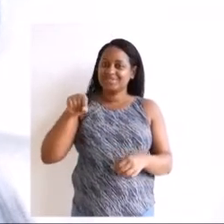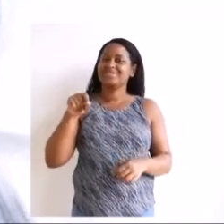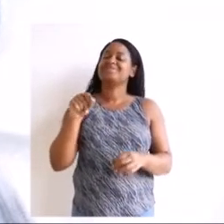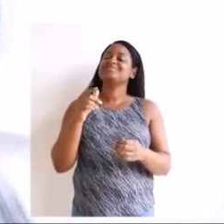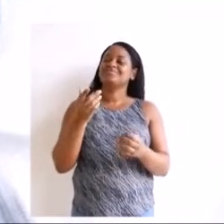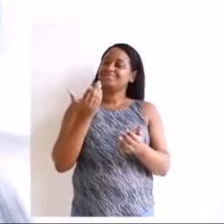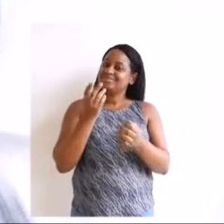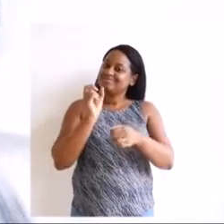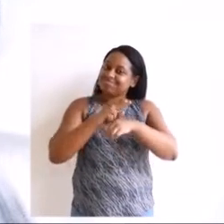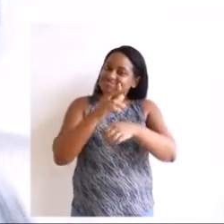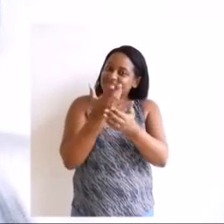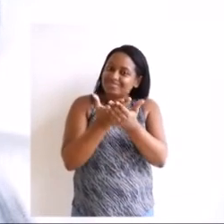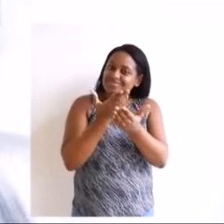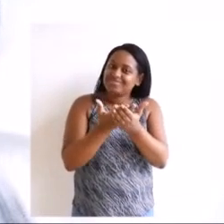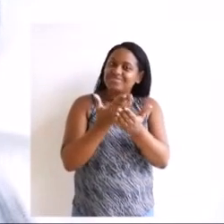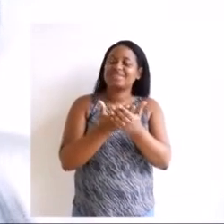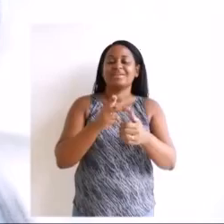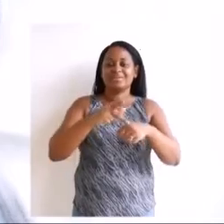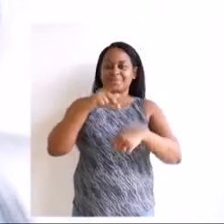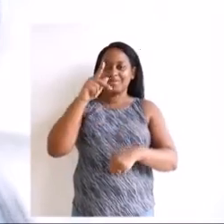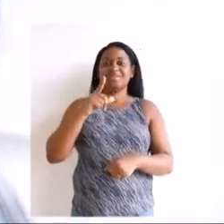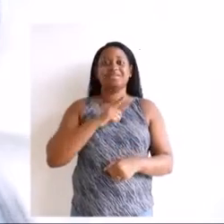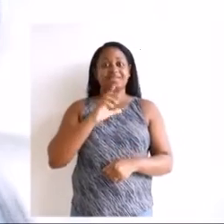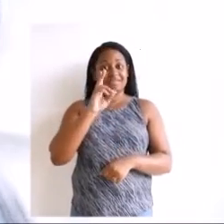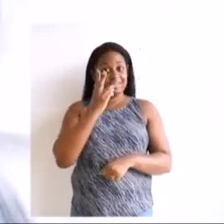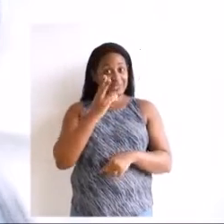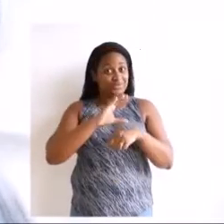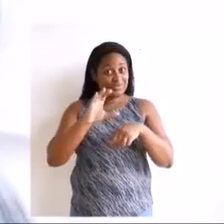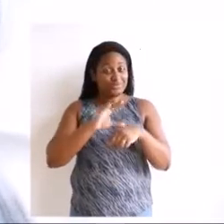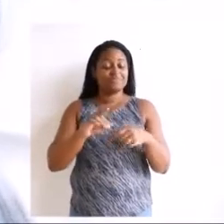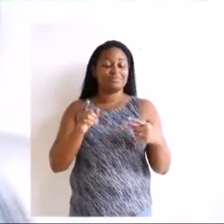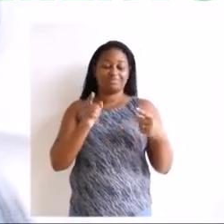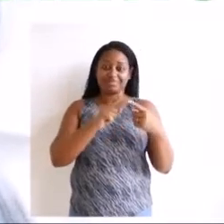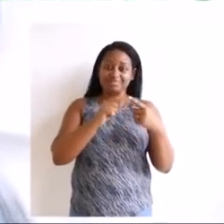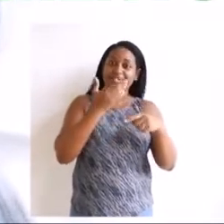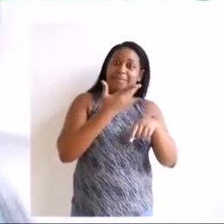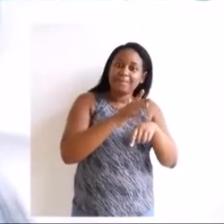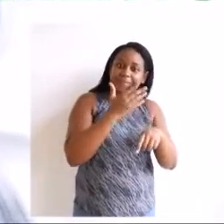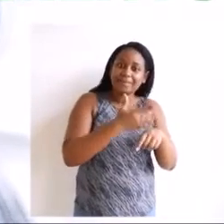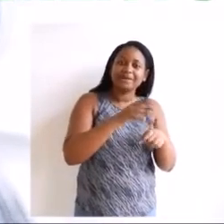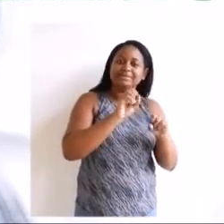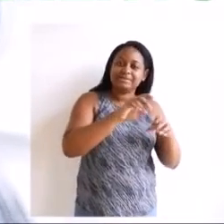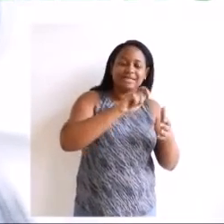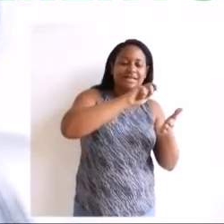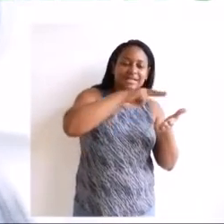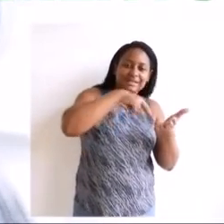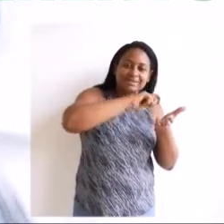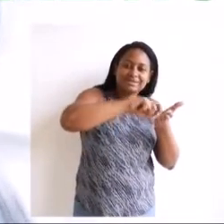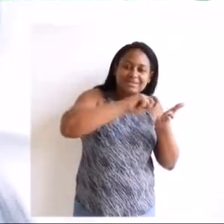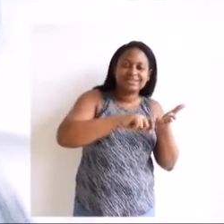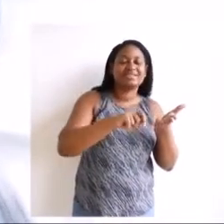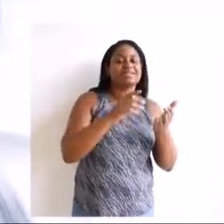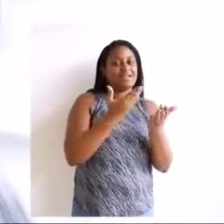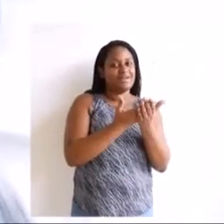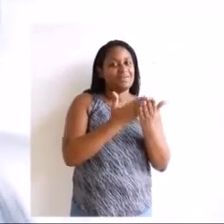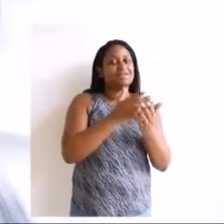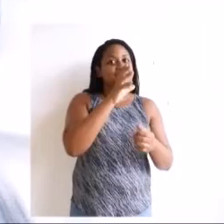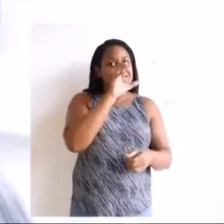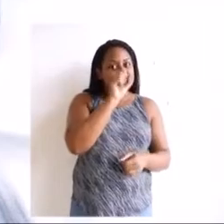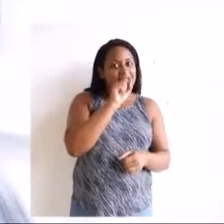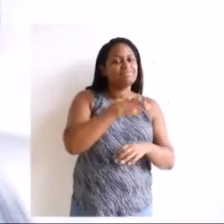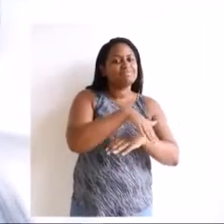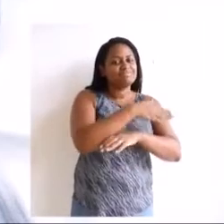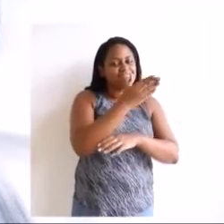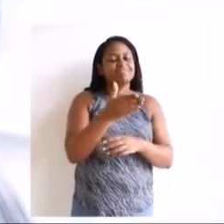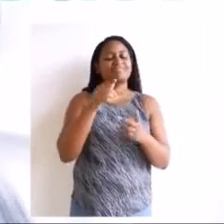abertas nos programas de pós-graduação Lato Senso. São três cursos ofertados. Práticas de letramento, um curso presencial aos sábados, de